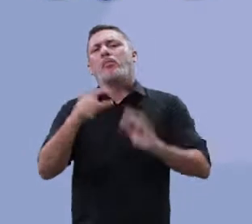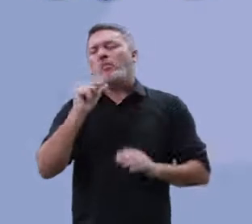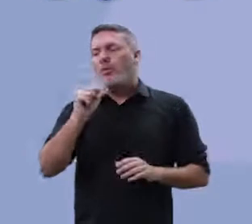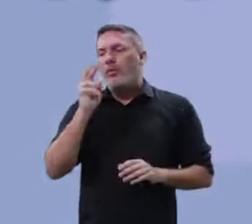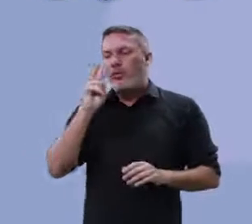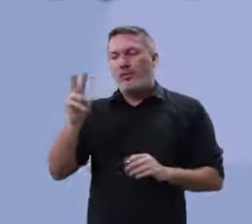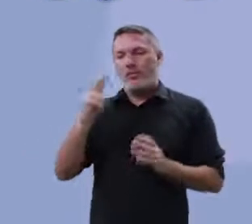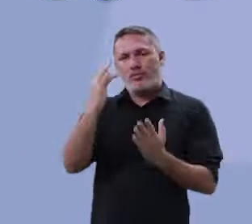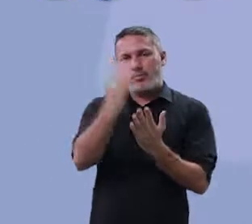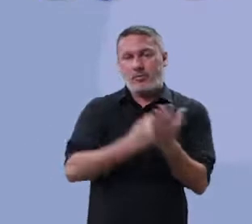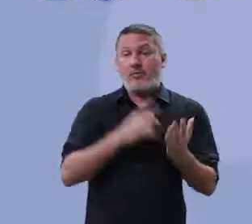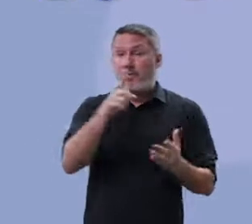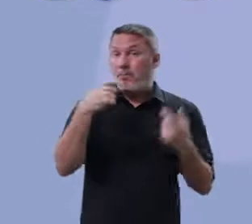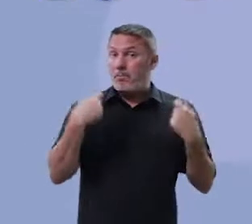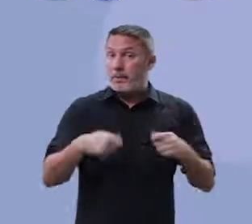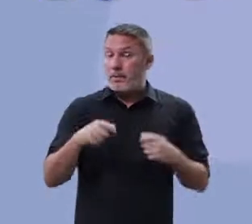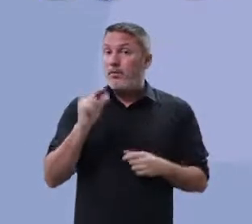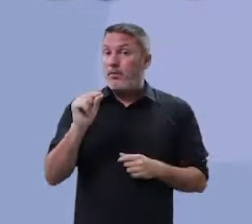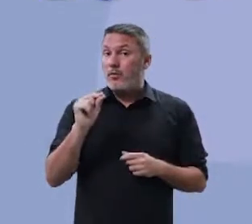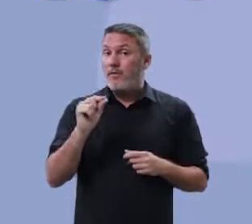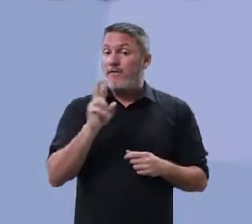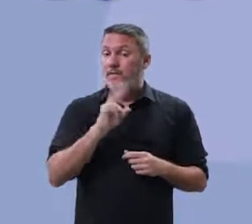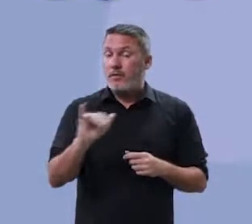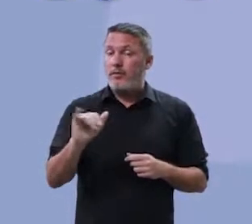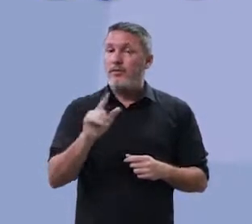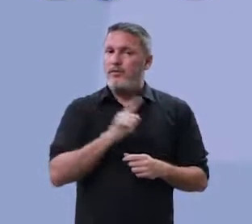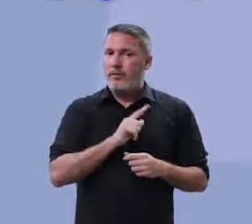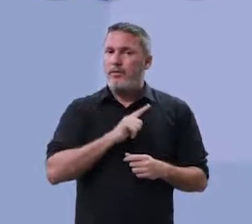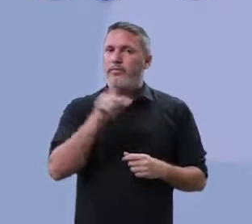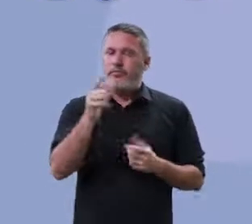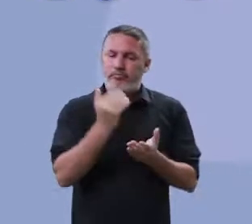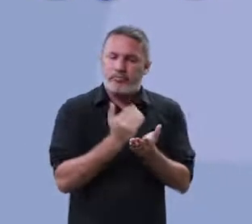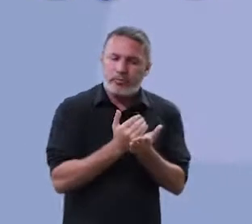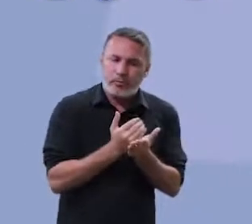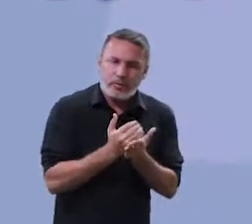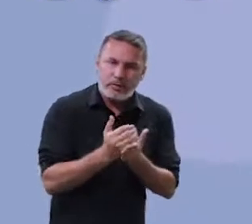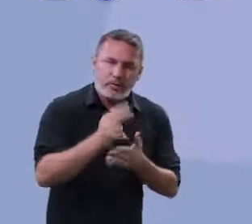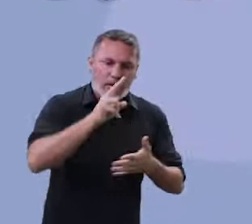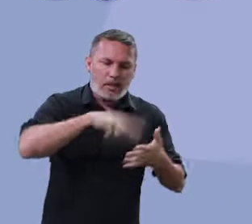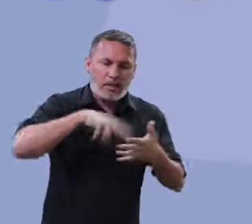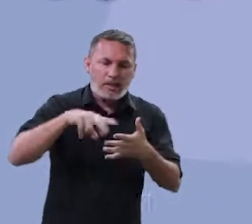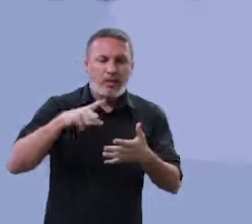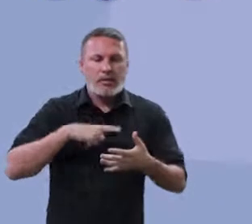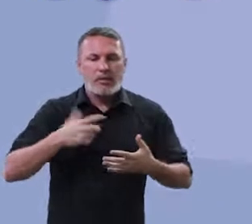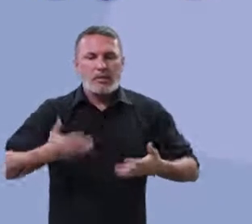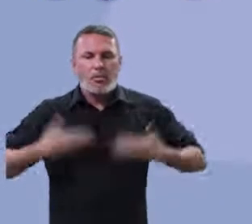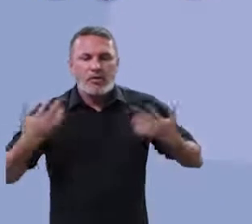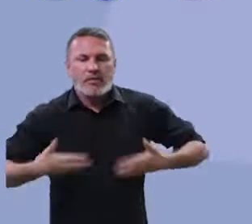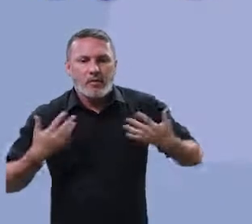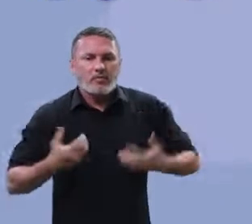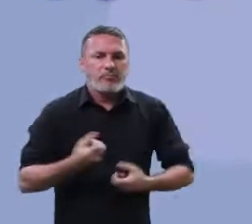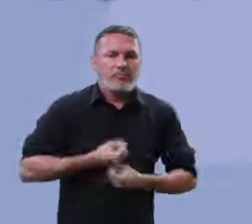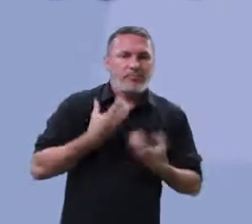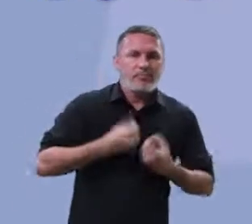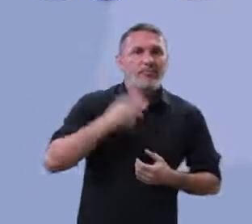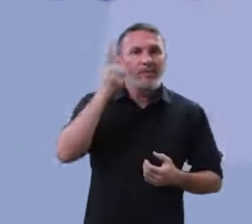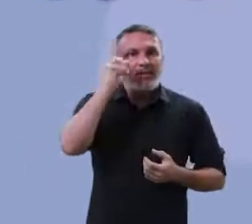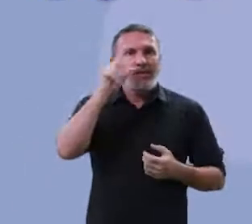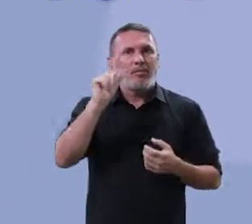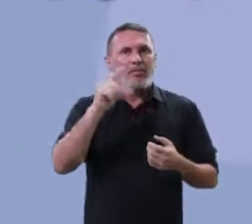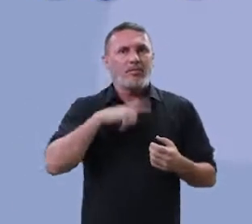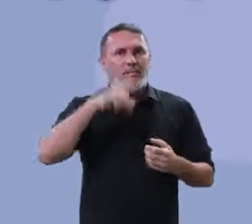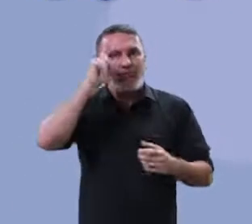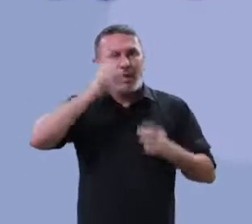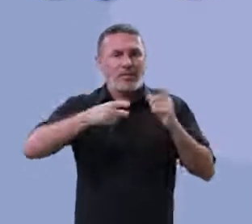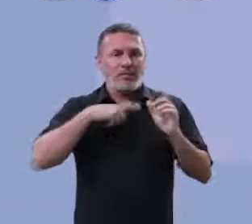vocês ali, olha, o está escrito, olha, que você precisa fazer, né, a partir da leitura dos textos motivadores, é um exemplo aqui, que é aquele